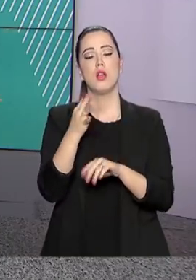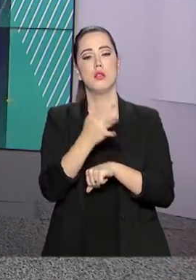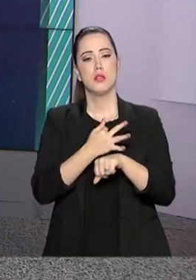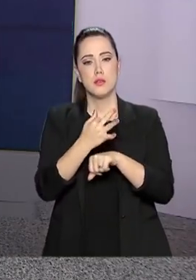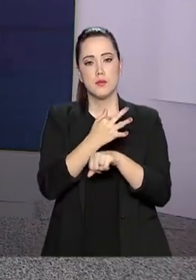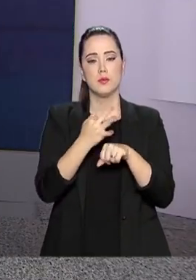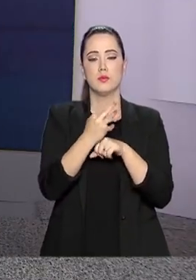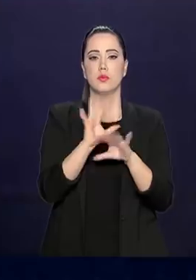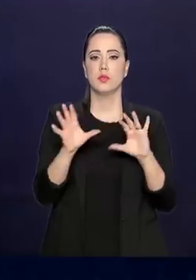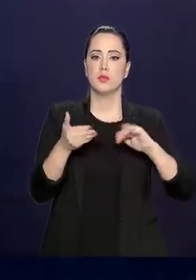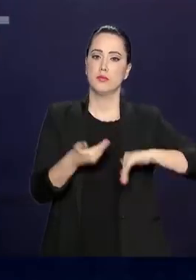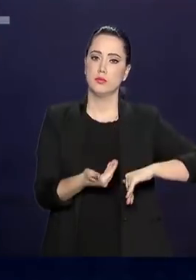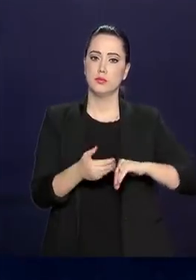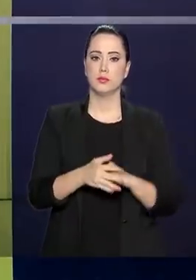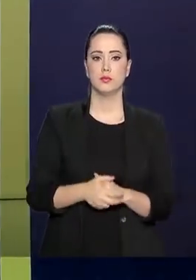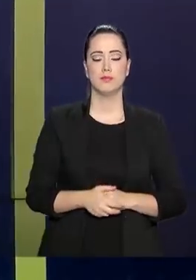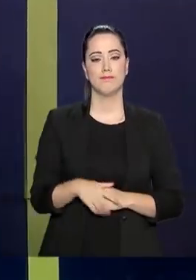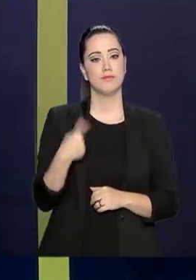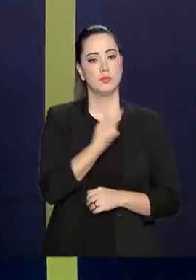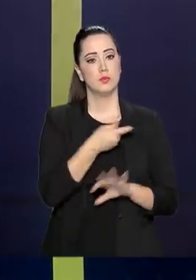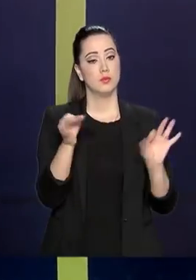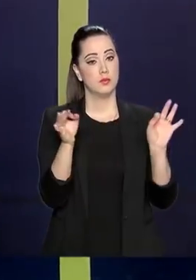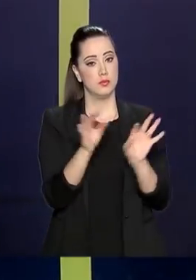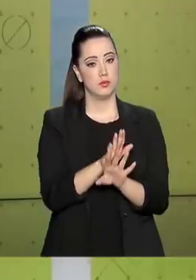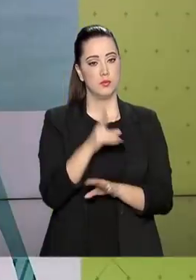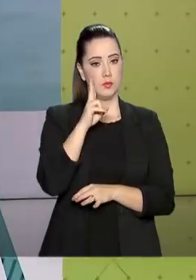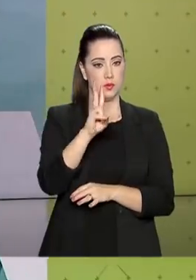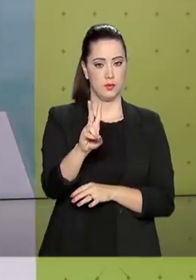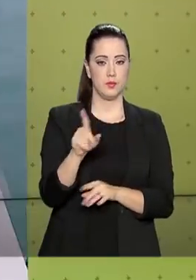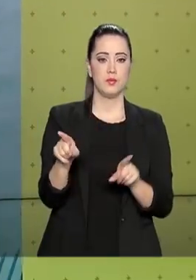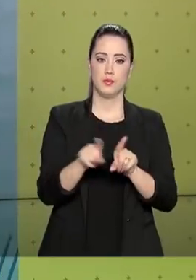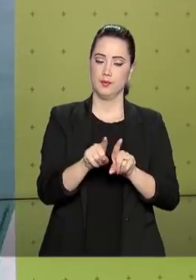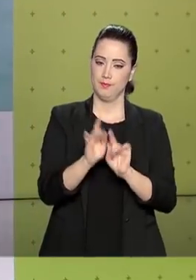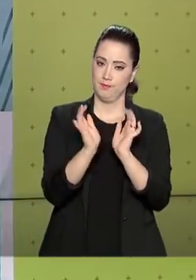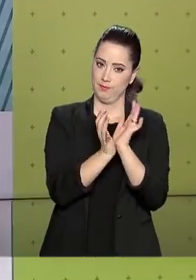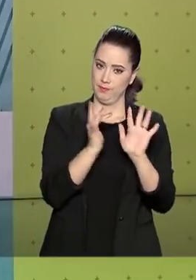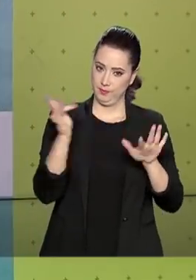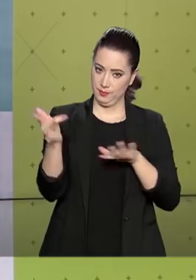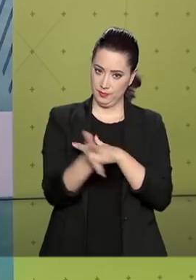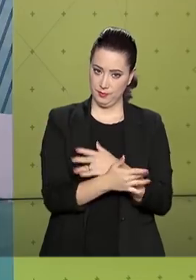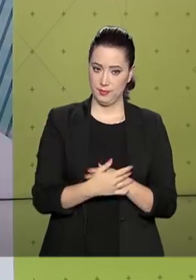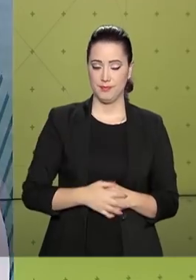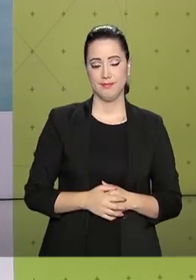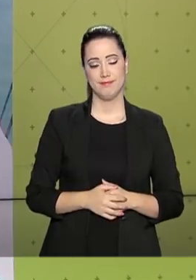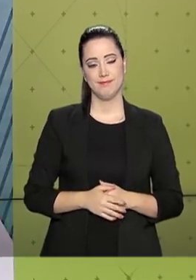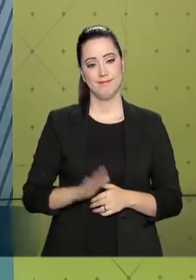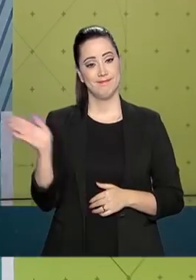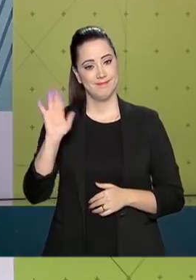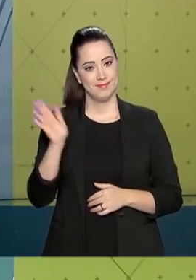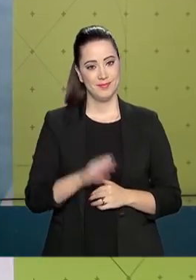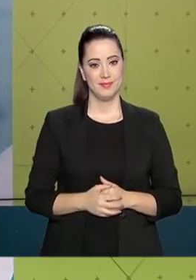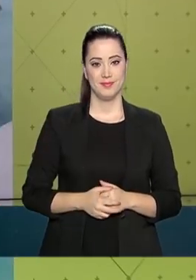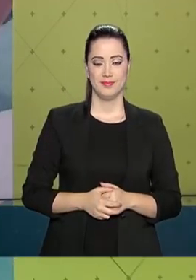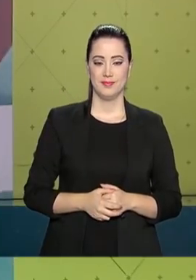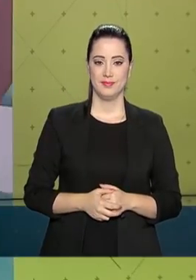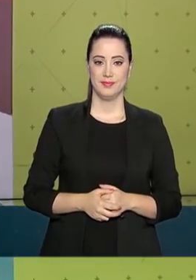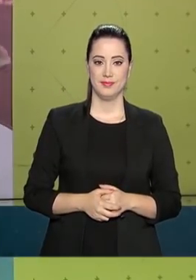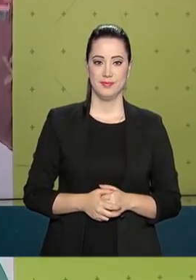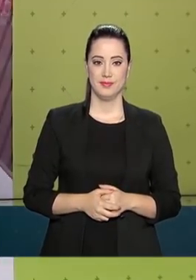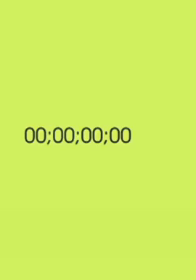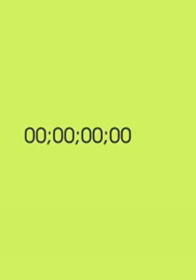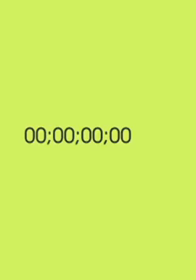parlamentares. E nós ficamos por aqui. Acompanhe a gente também pelas nossas redes sociais. Até a próxima edição.